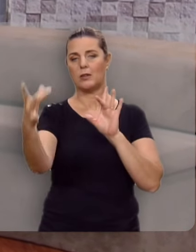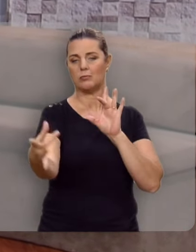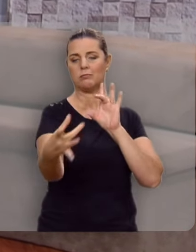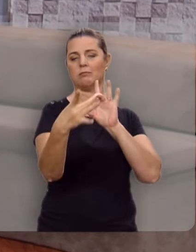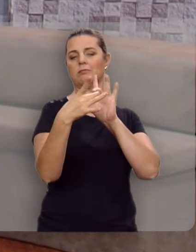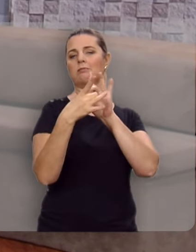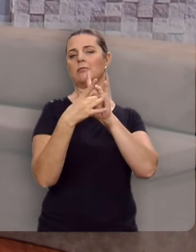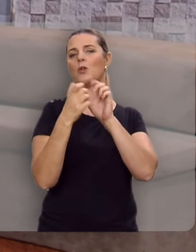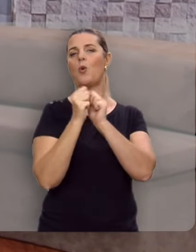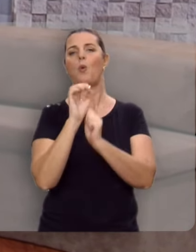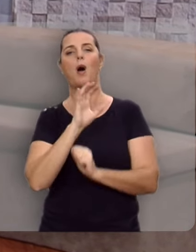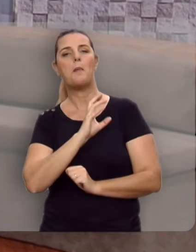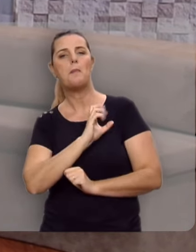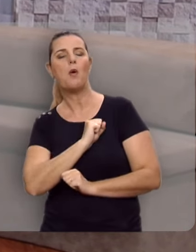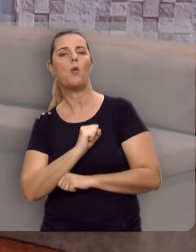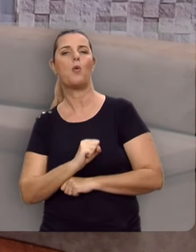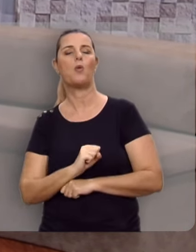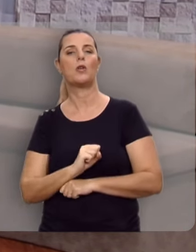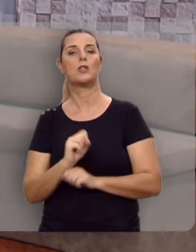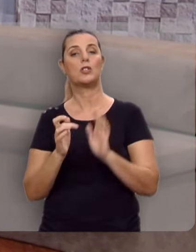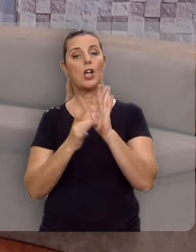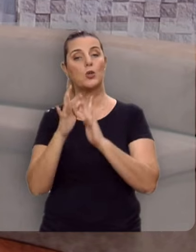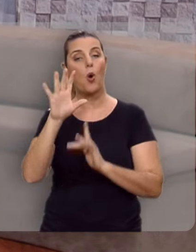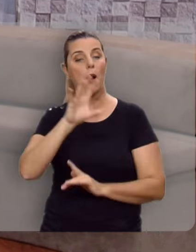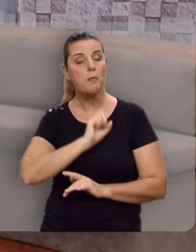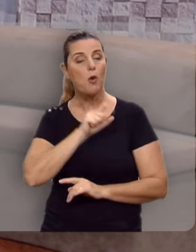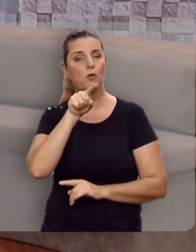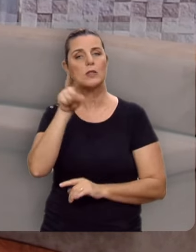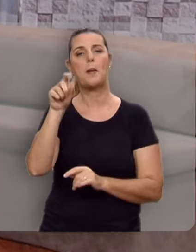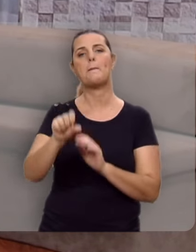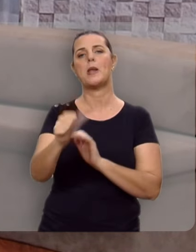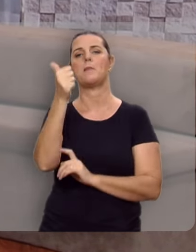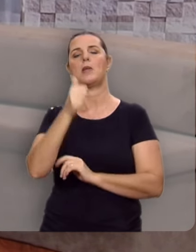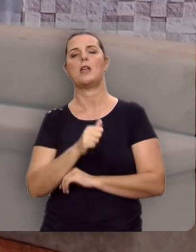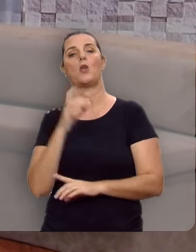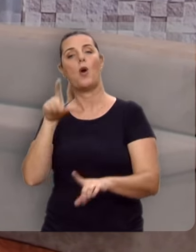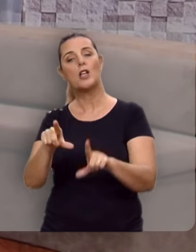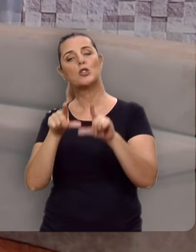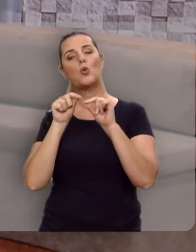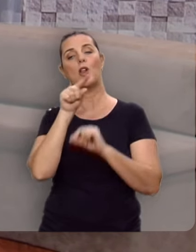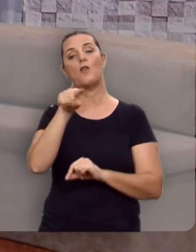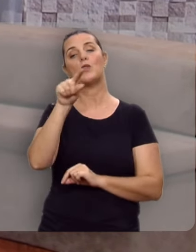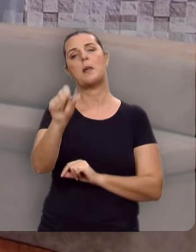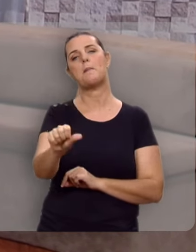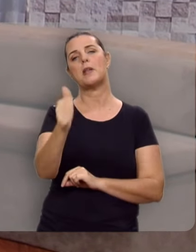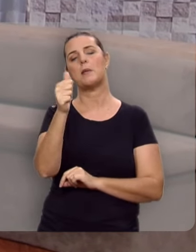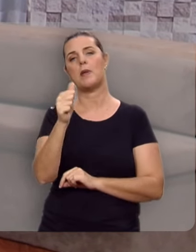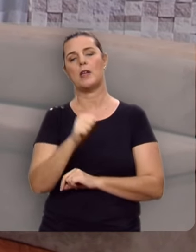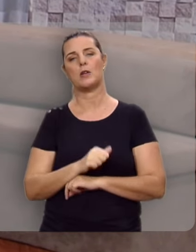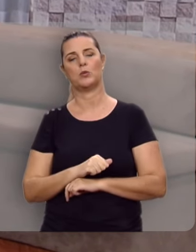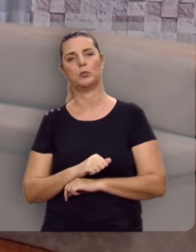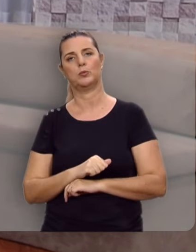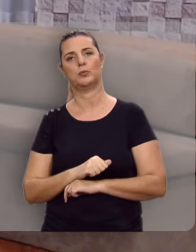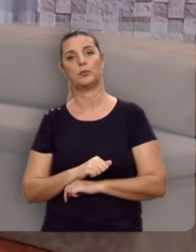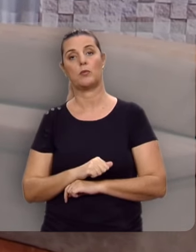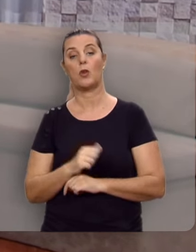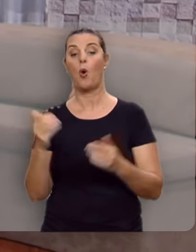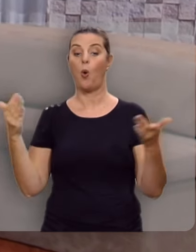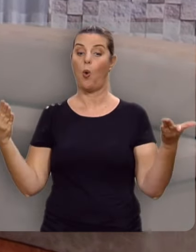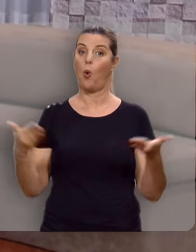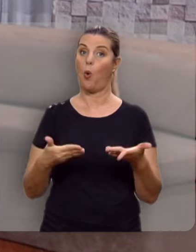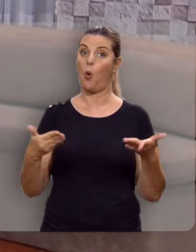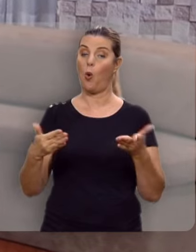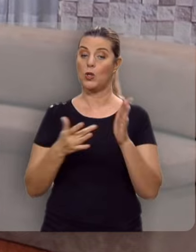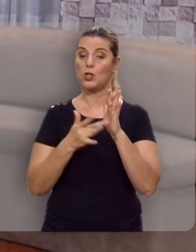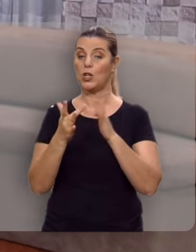com cordas de amor, foi ele quem amou você primeiro, foi ele quem escolheu você, não você a ele. E